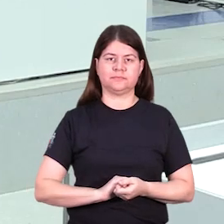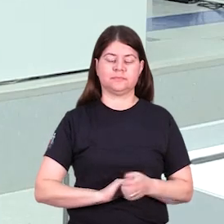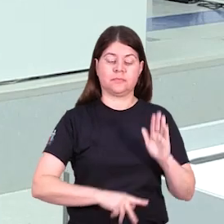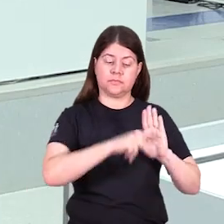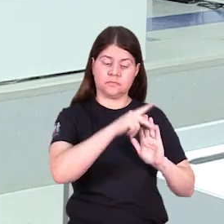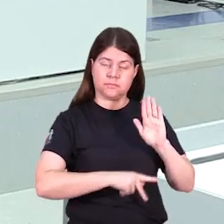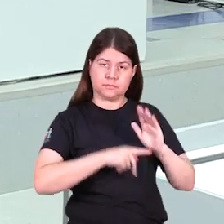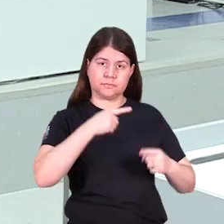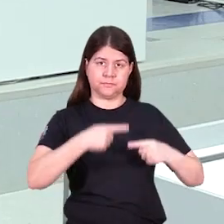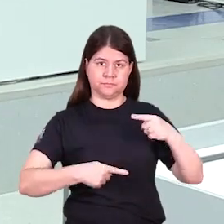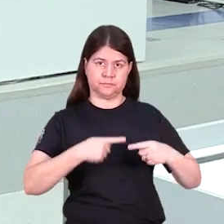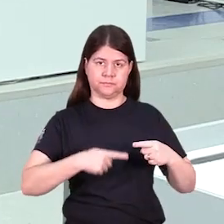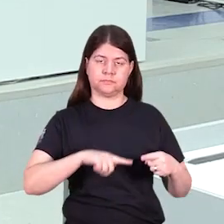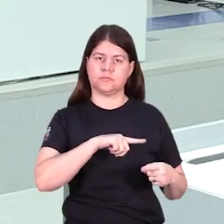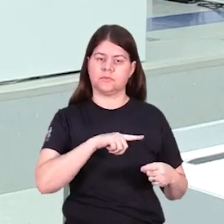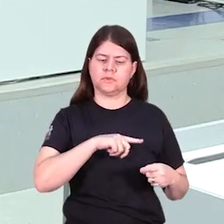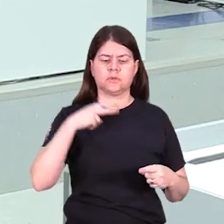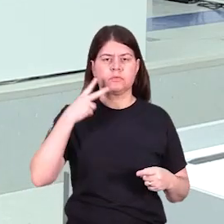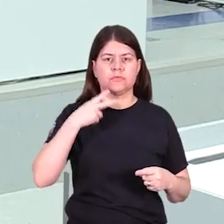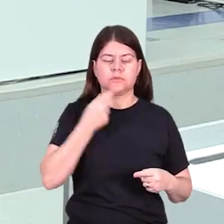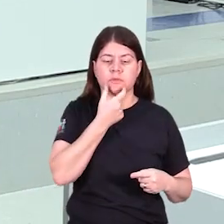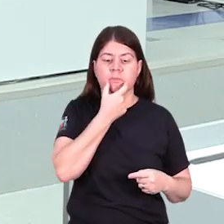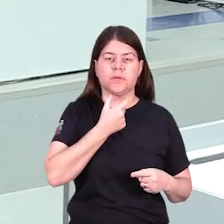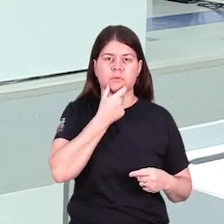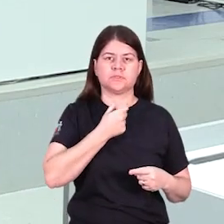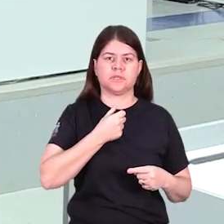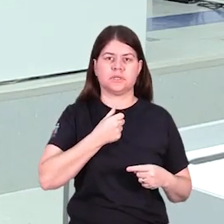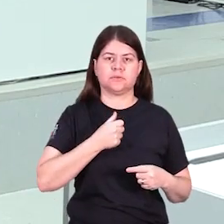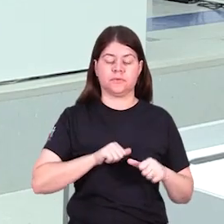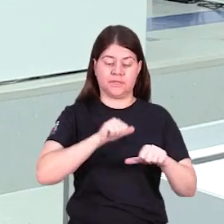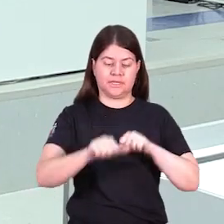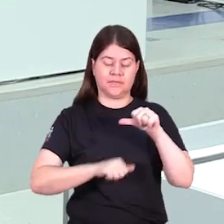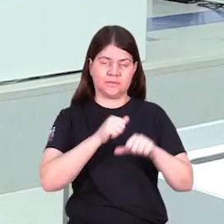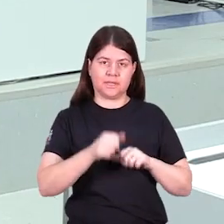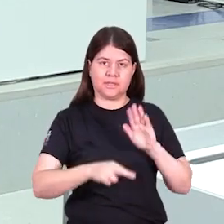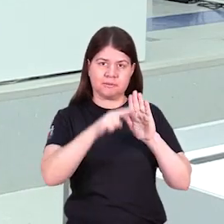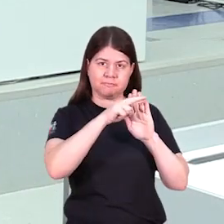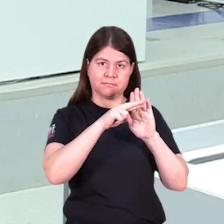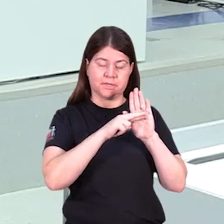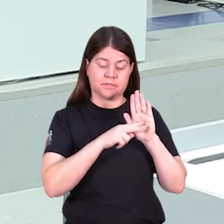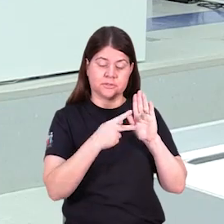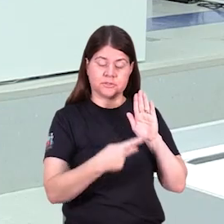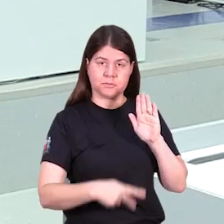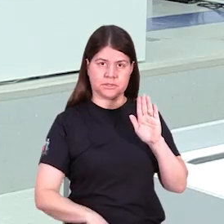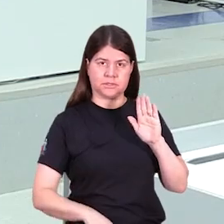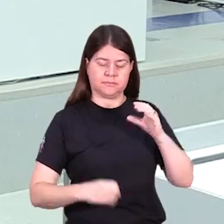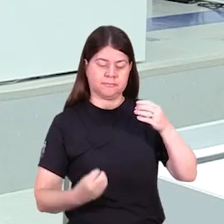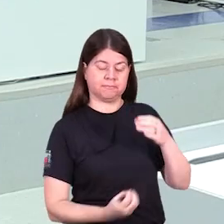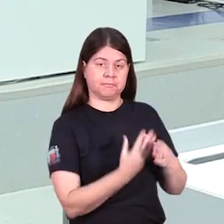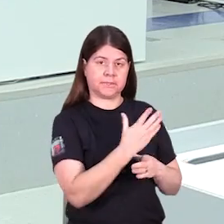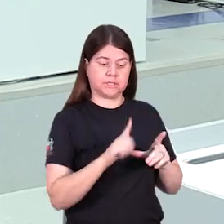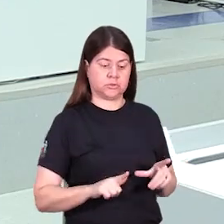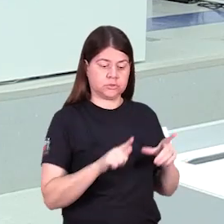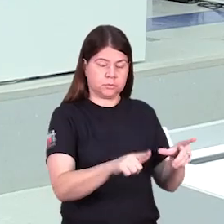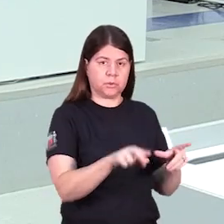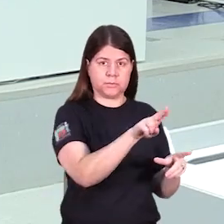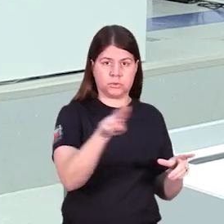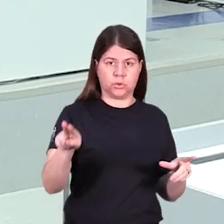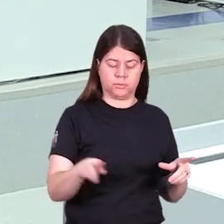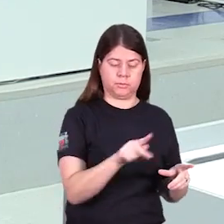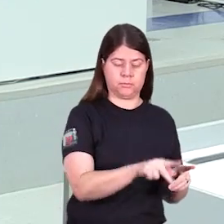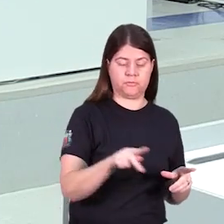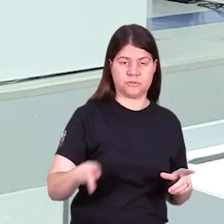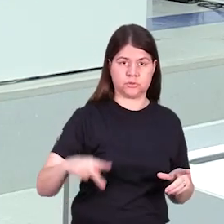redes sociais da Câmara. Entre os projetos que serão discutidos, temos o do vereador Paulo Sérgio Martins, que altera o regimento